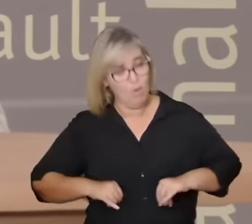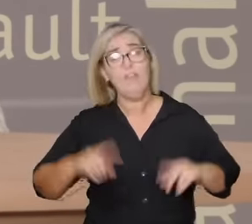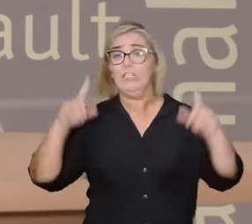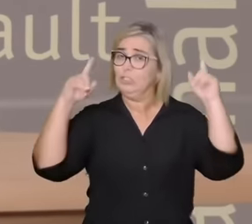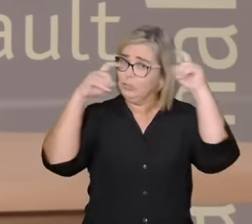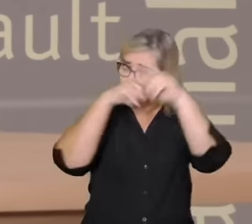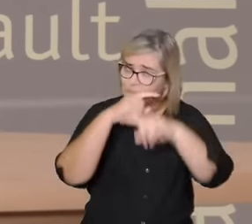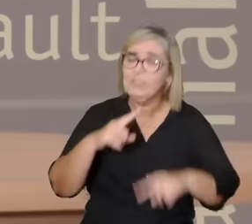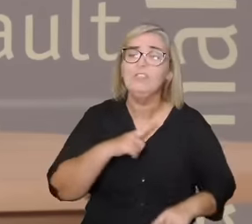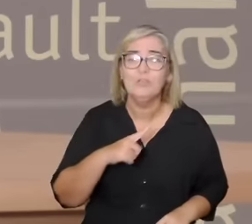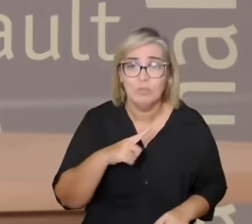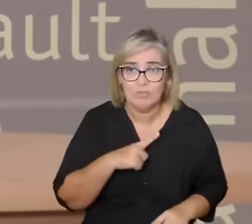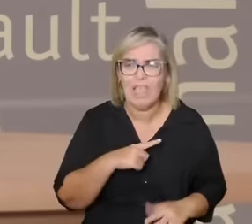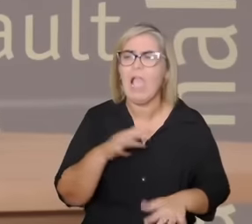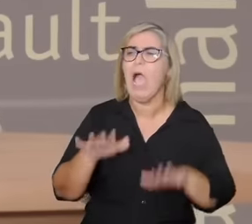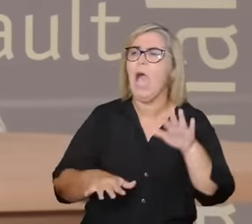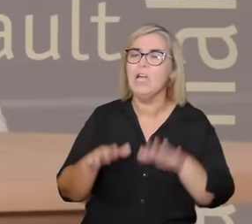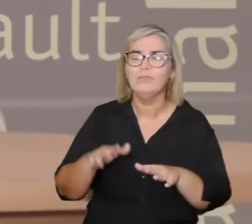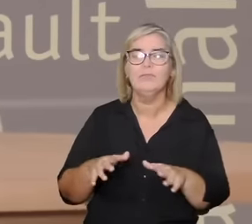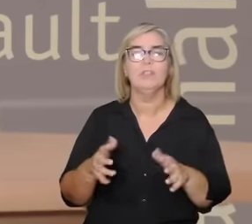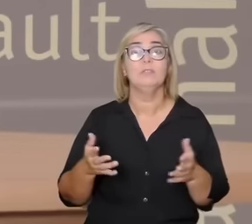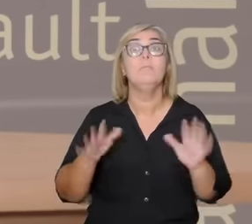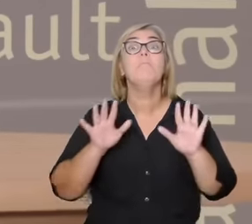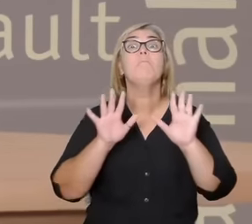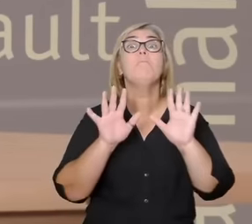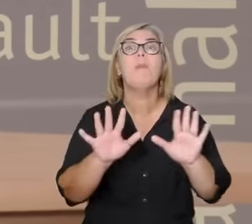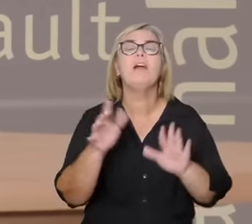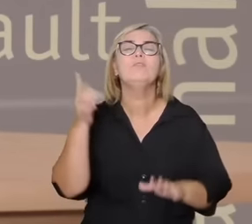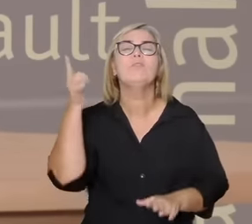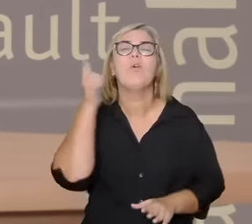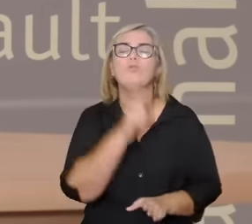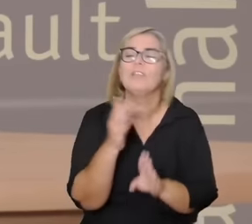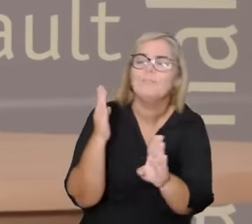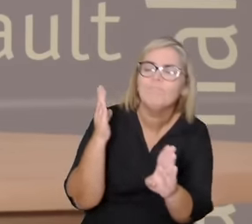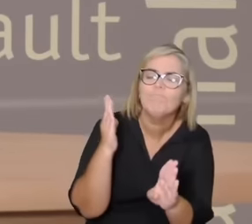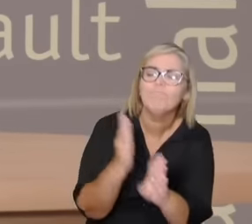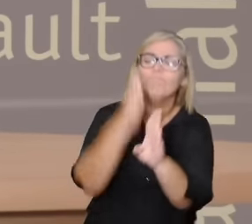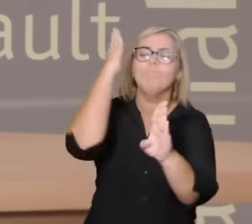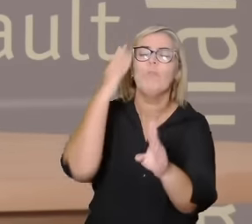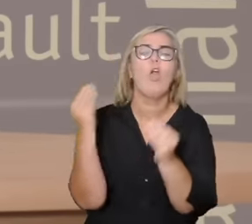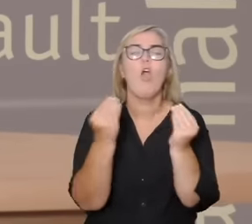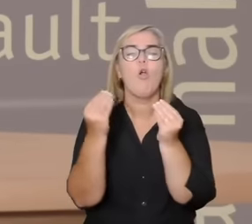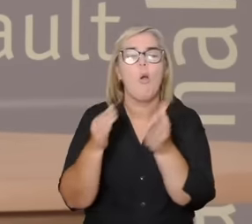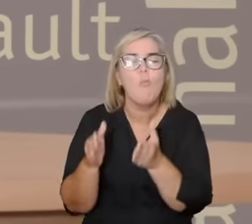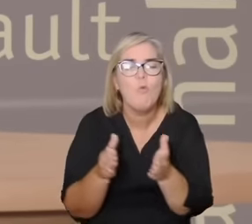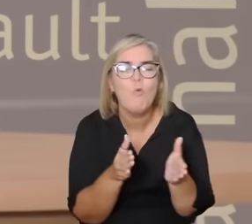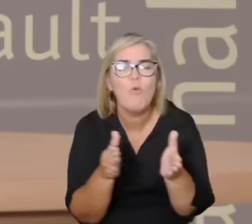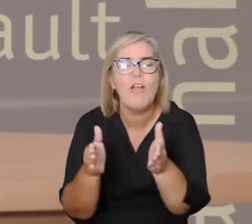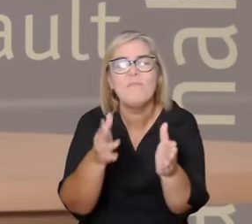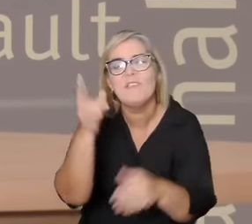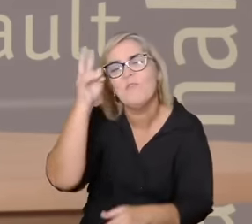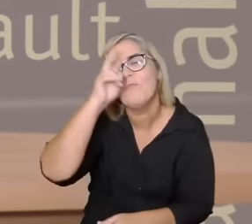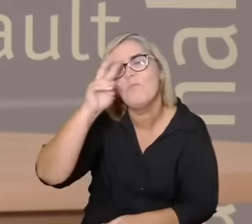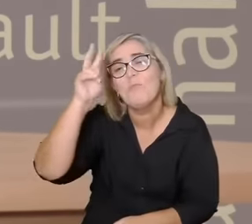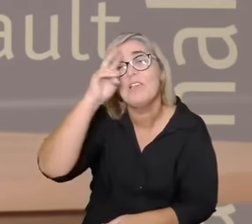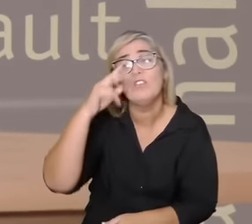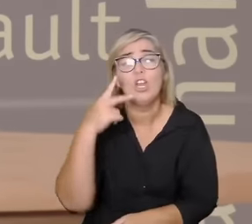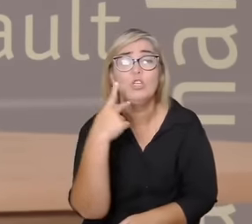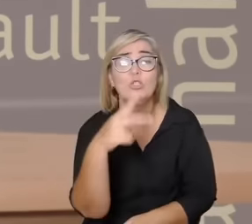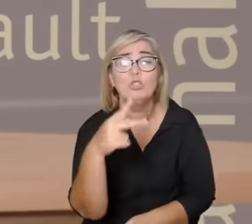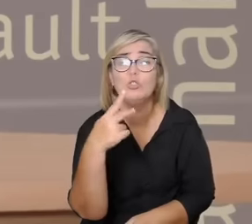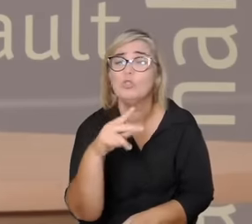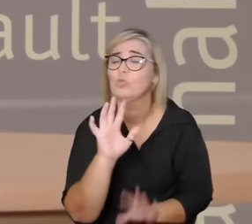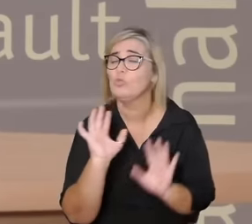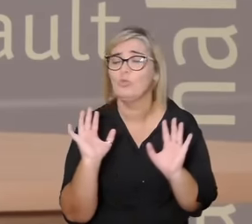tendo lacuna tendo humanidade mas encontrando um caminho e uma história que só vocês